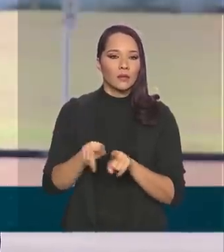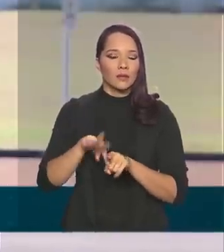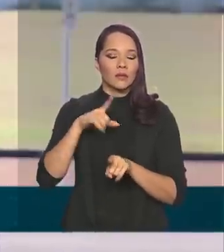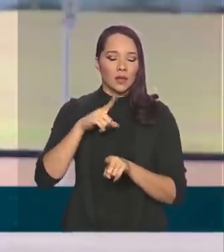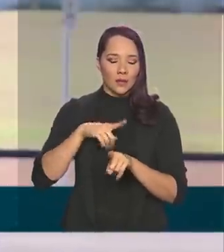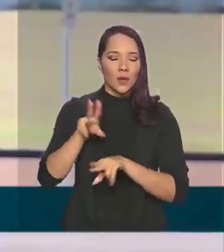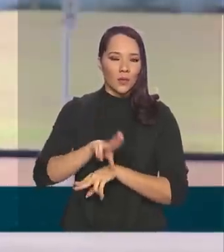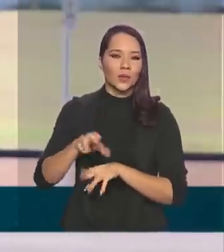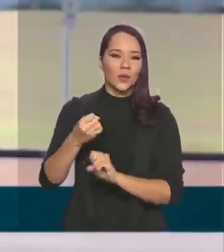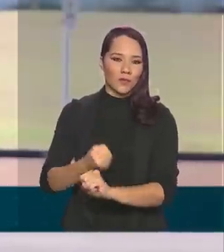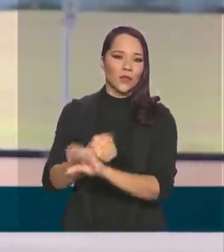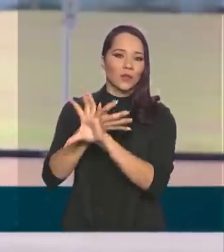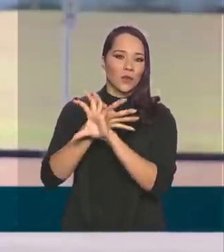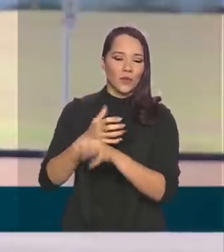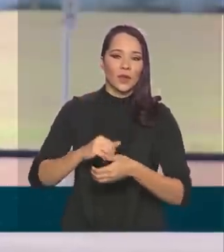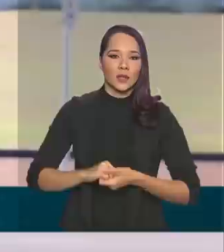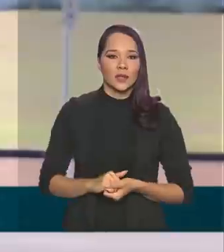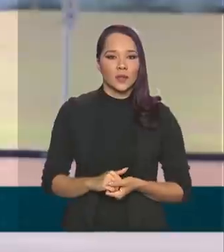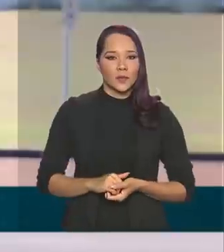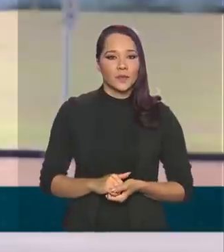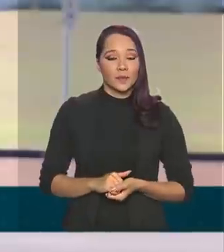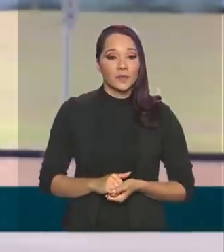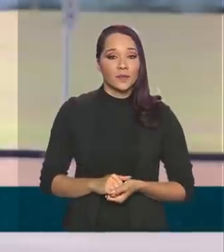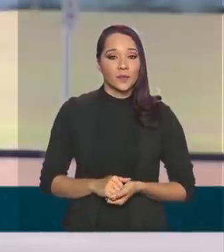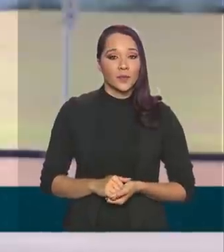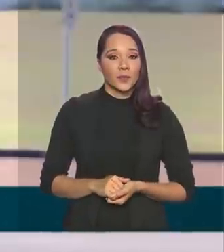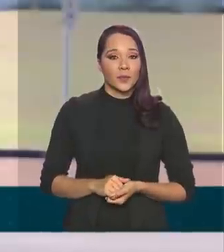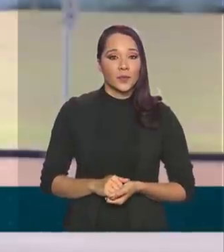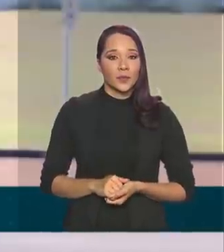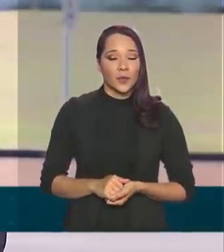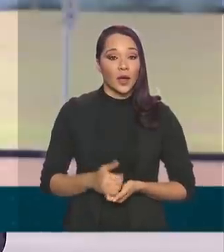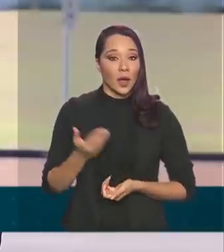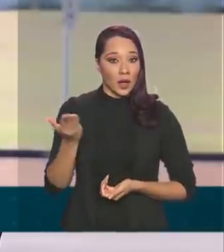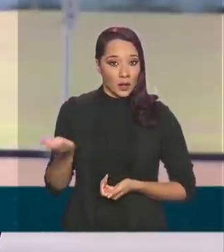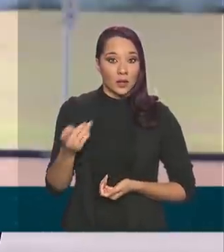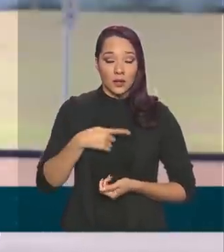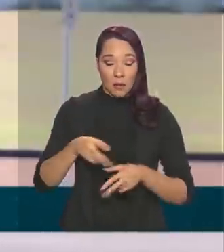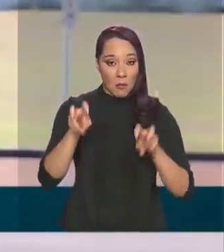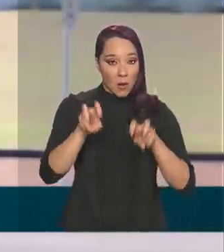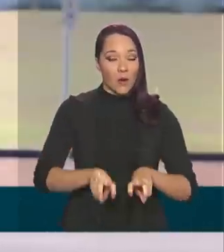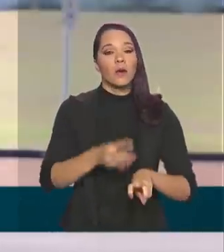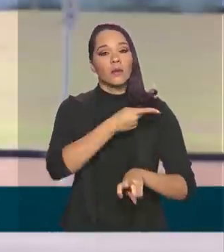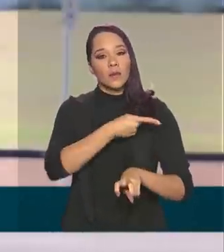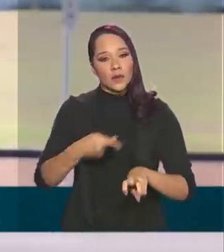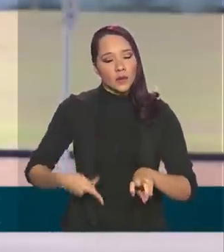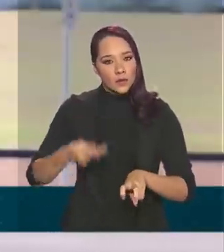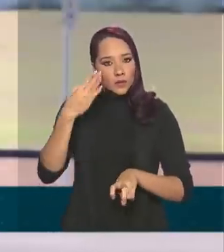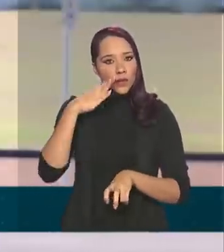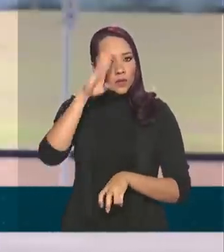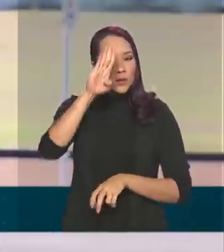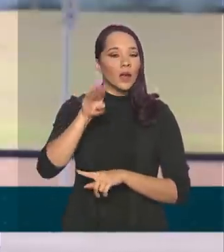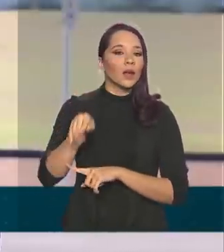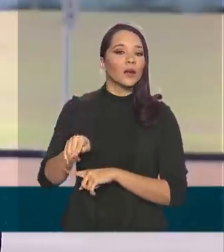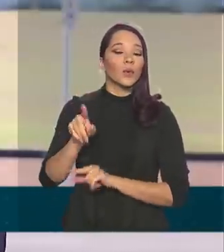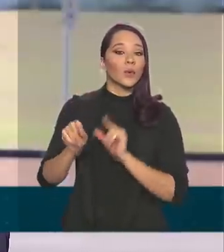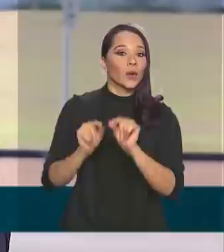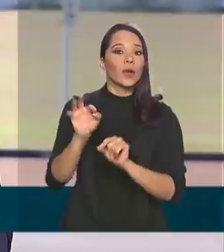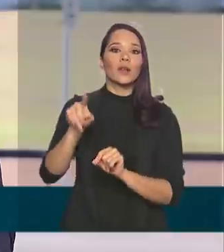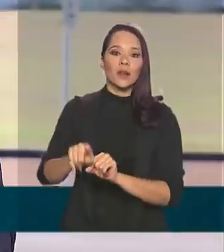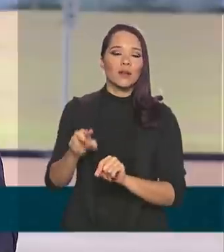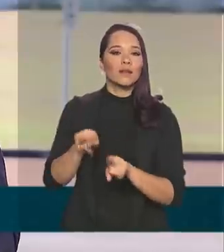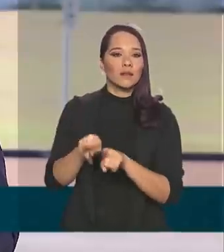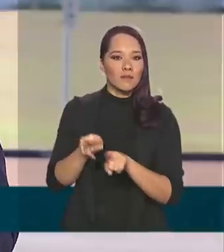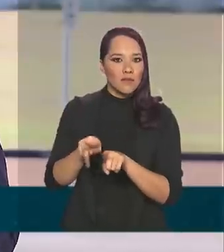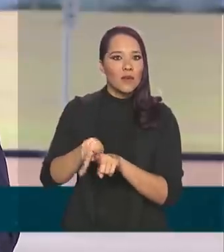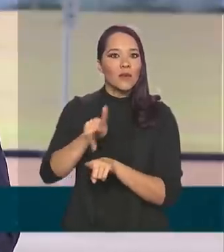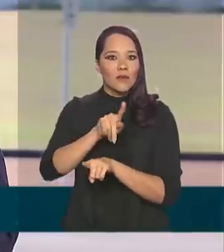videoconferência. Ele, além disso, além dessa posse, o presidente Jair Bolsonaro, ele participa,